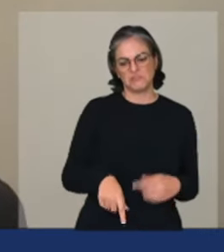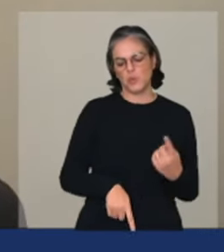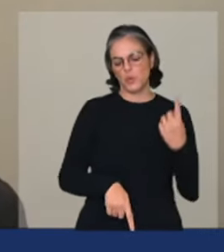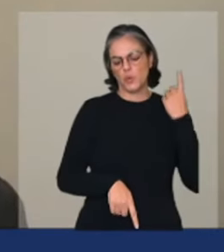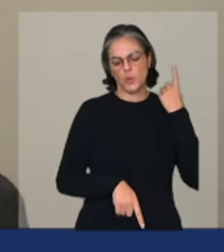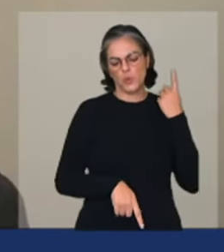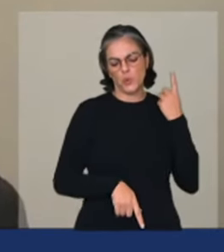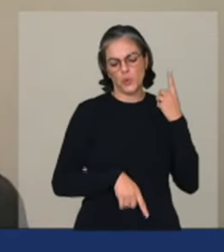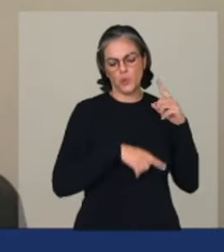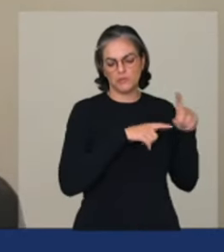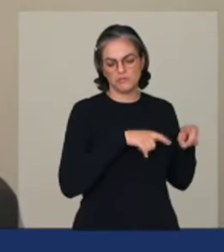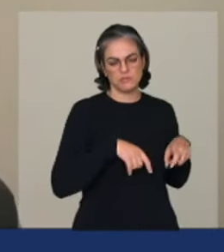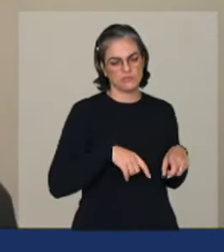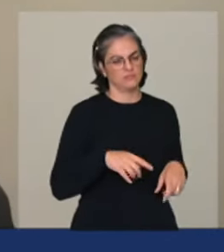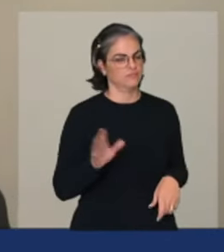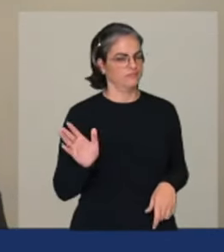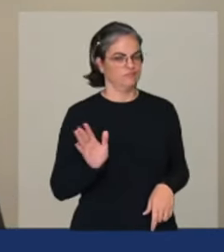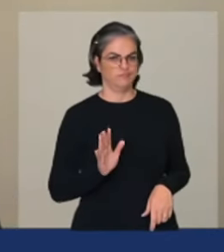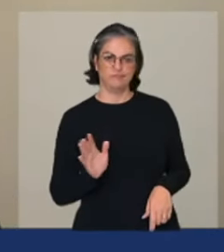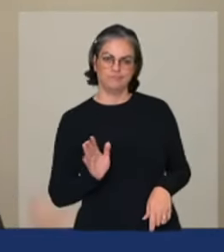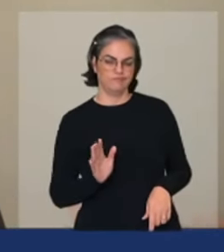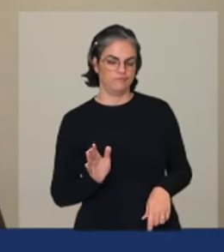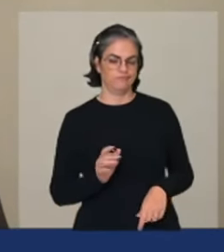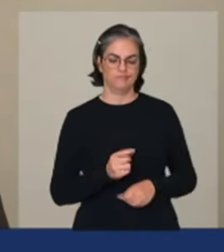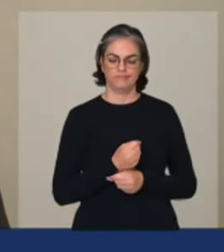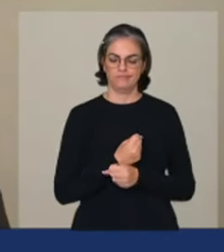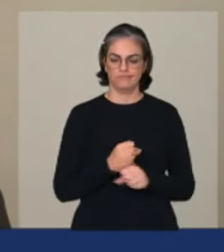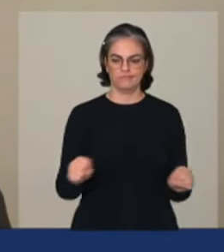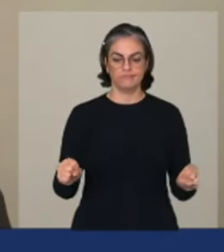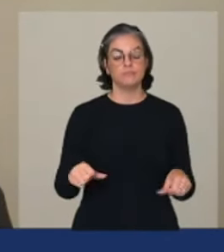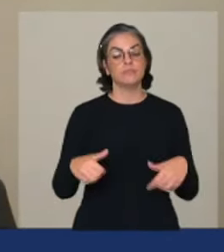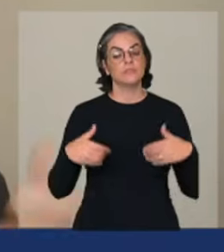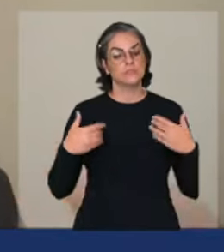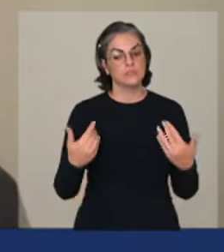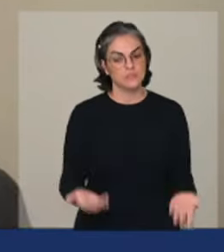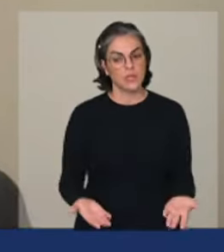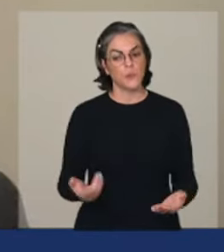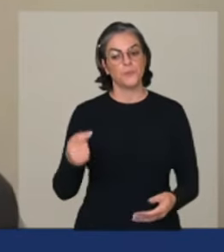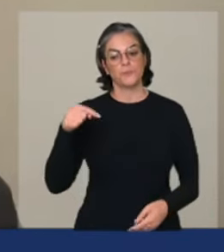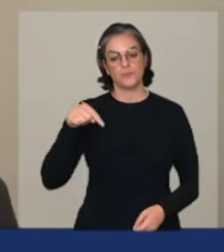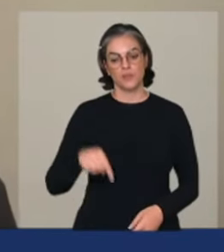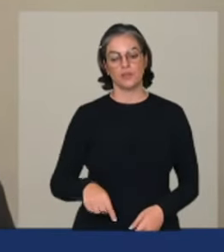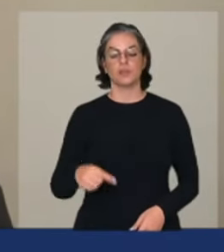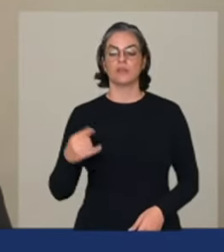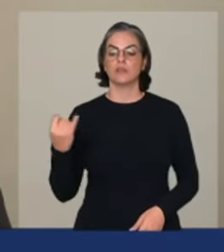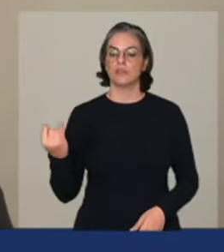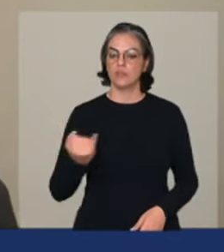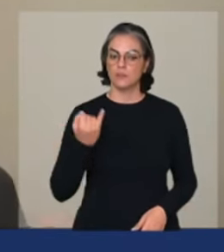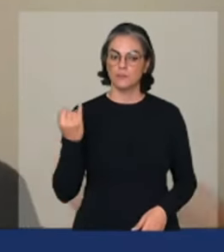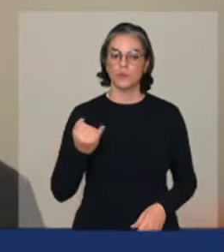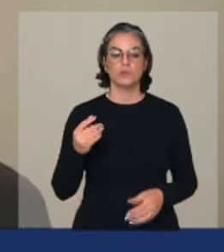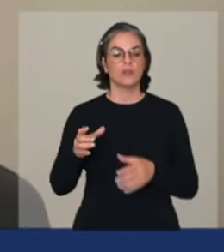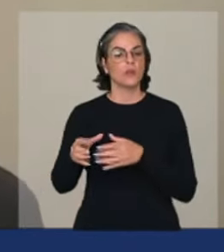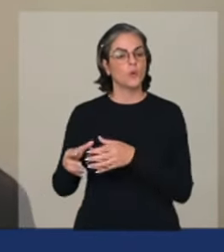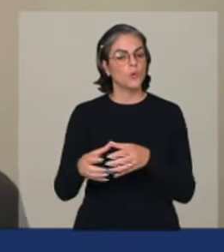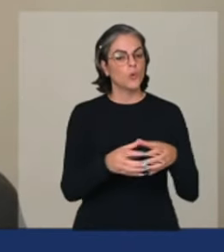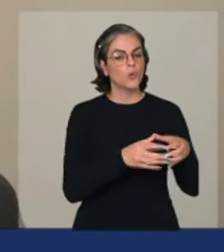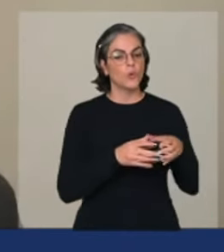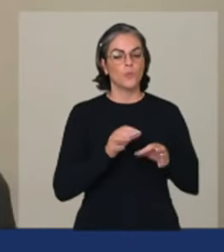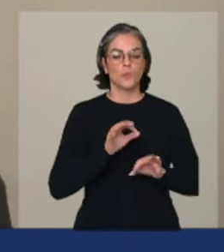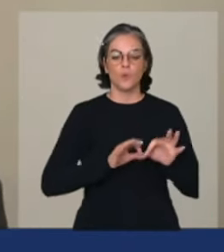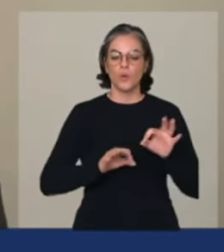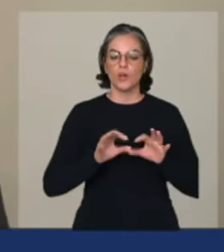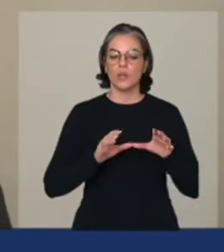na agricultura por isso o conteúdo as organizações do campo a diversidade de